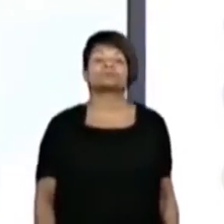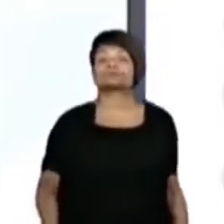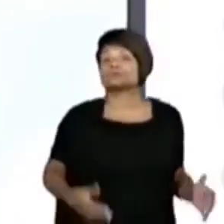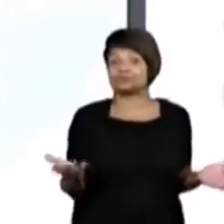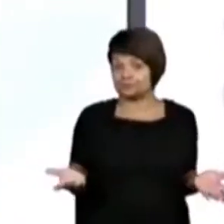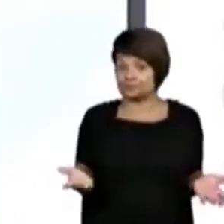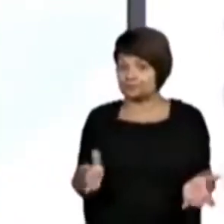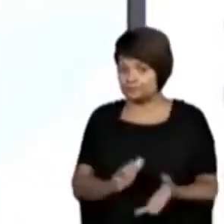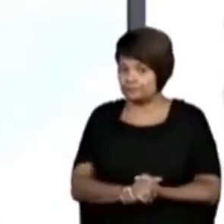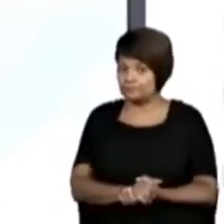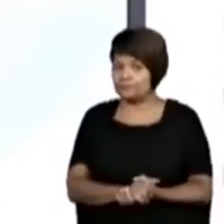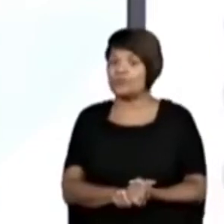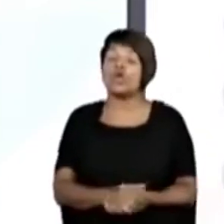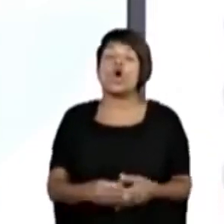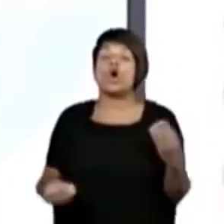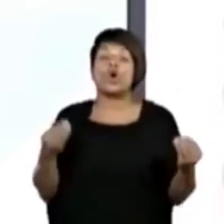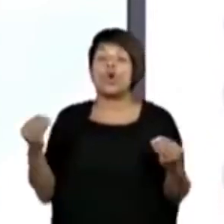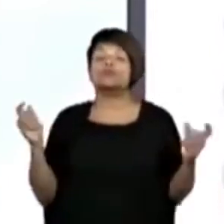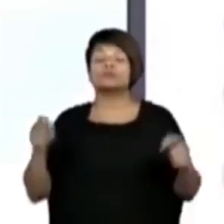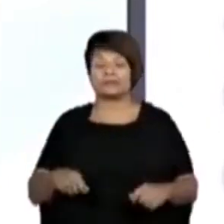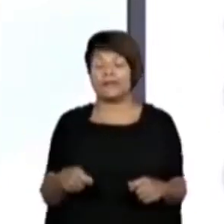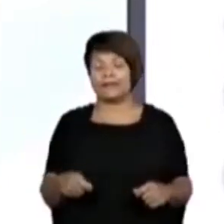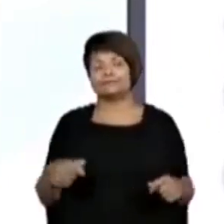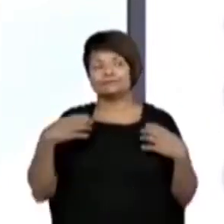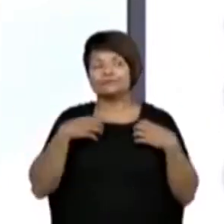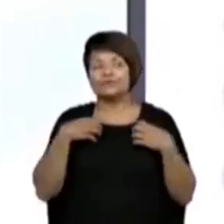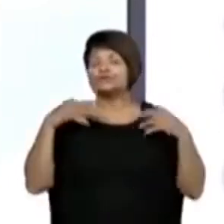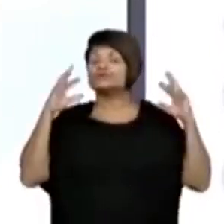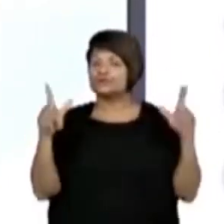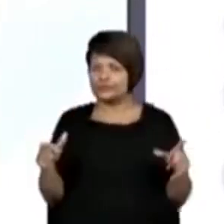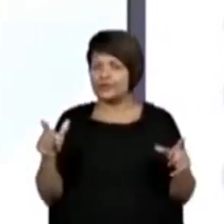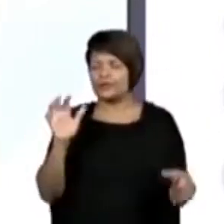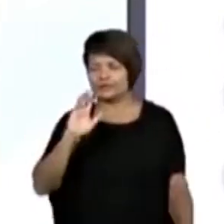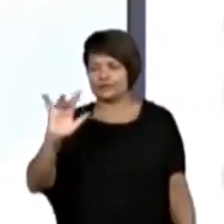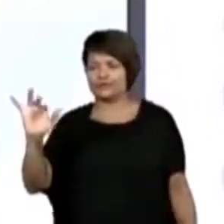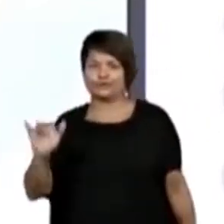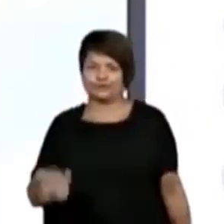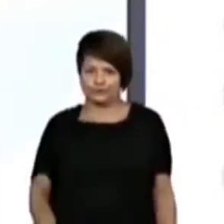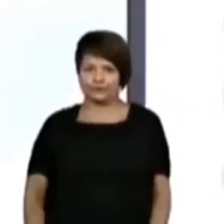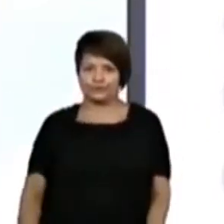E aí, galera, como que a gente pode ler de um jeito diferente?